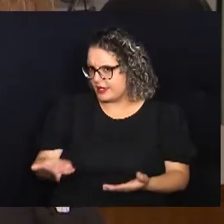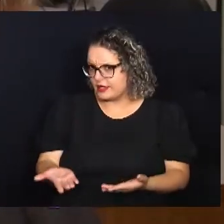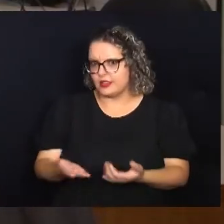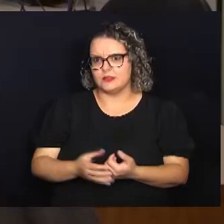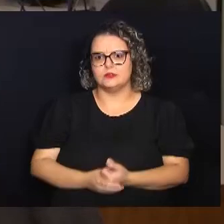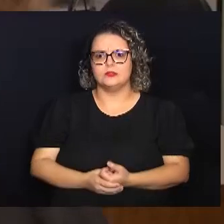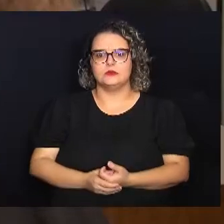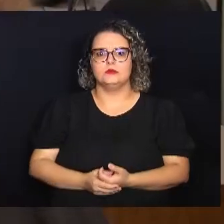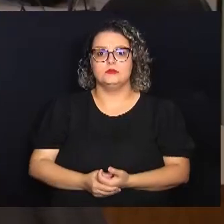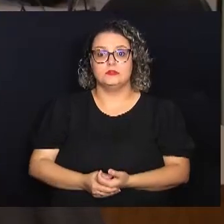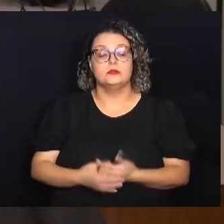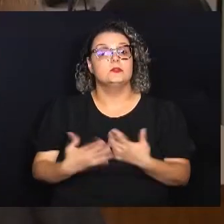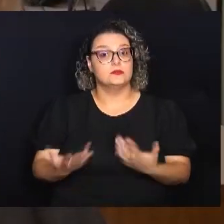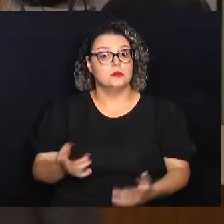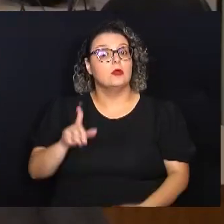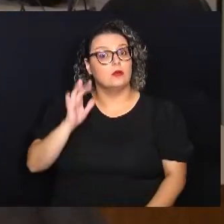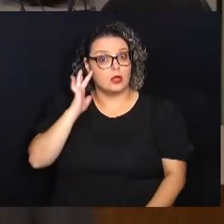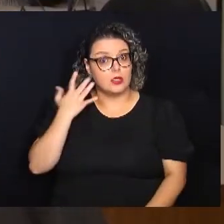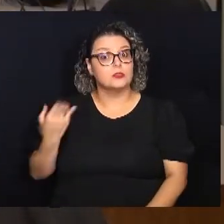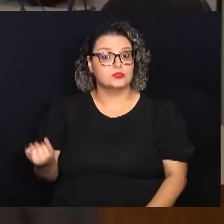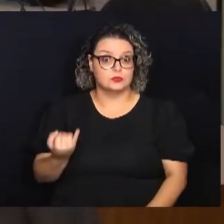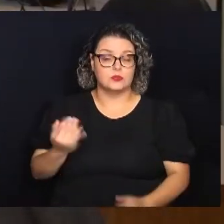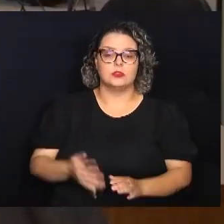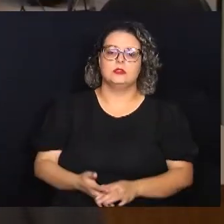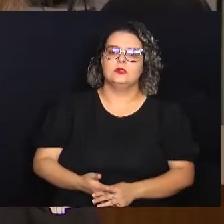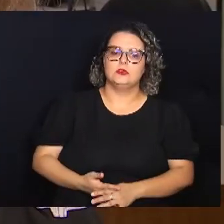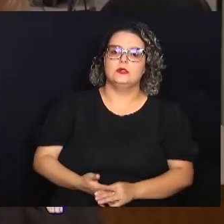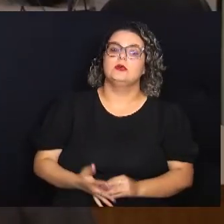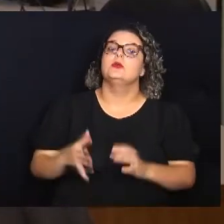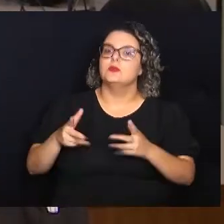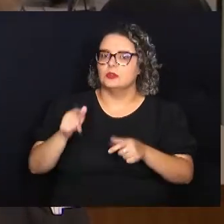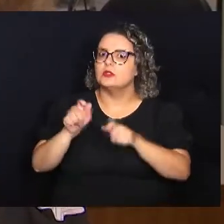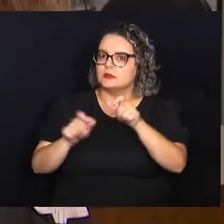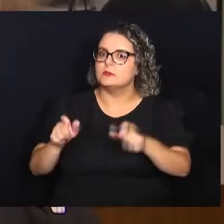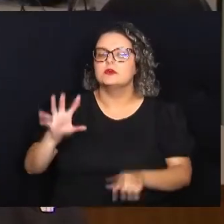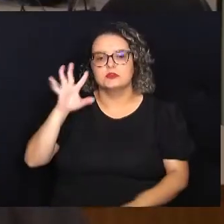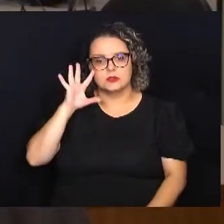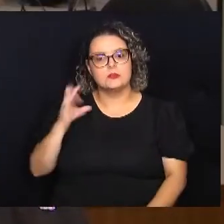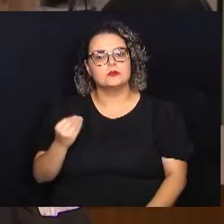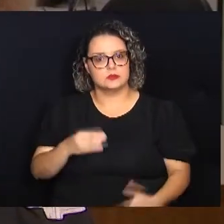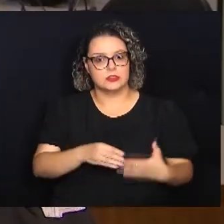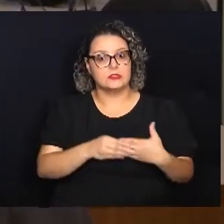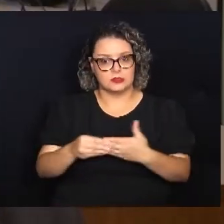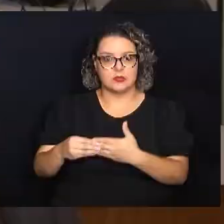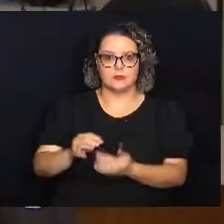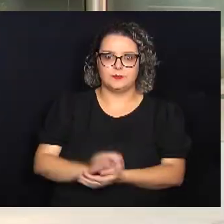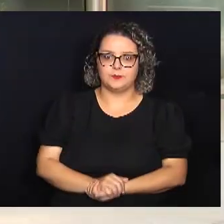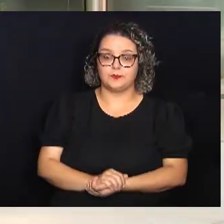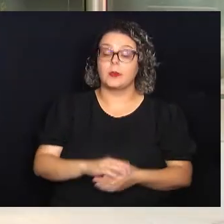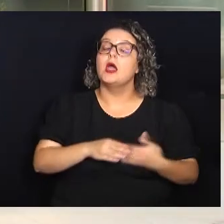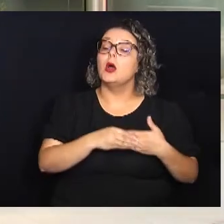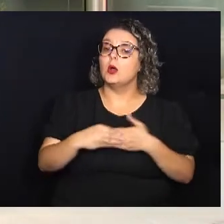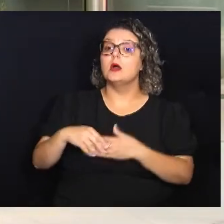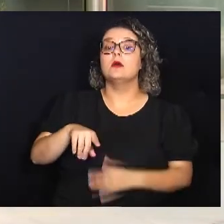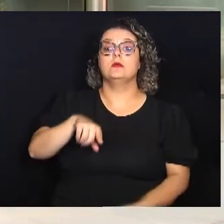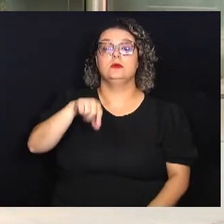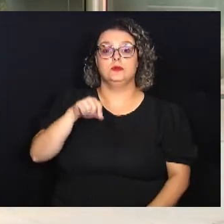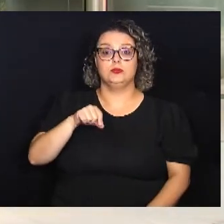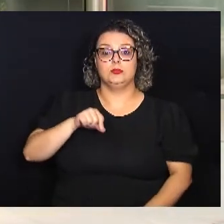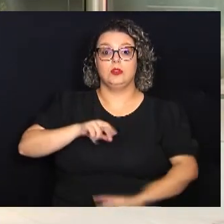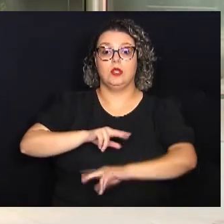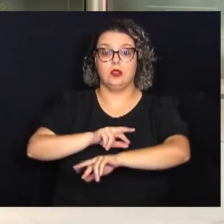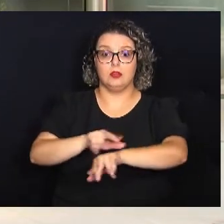acesso. Então eu acho, assim, extremamente importante realmente que todas as pessoas tenham conhecimento desse guia. O guia foi